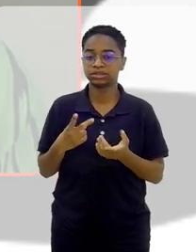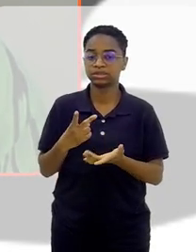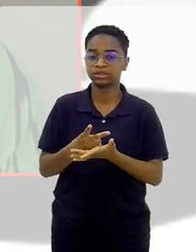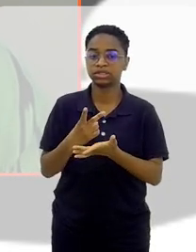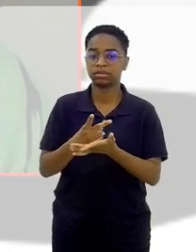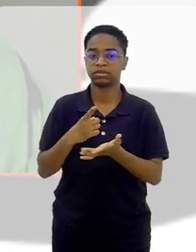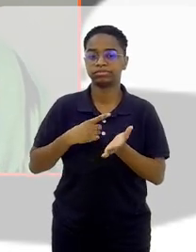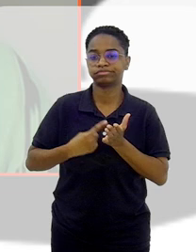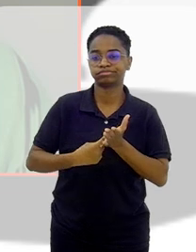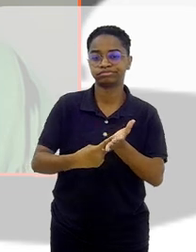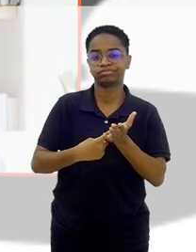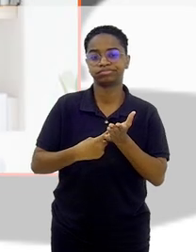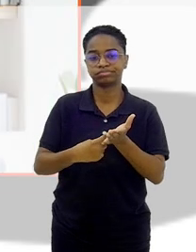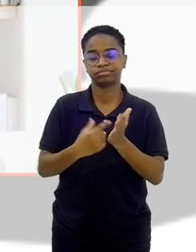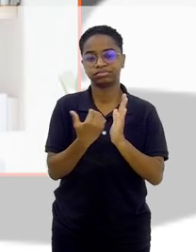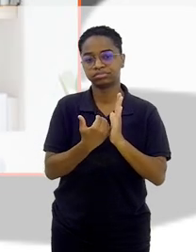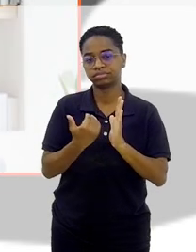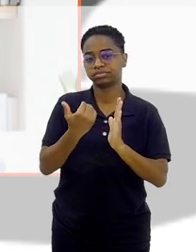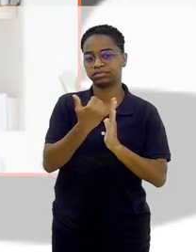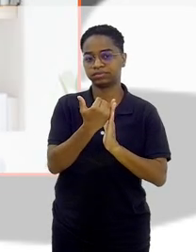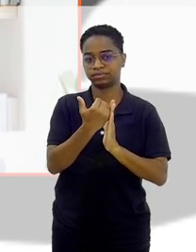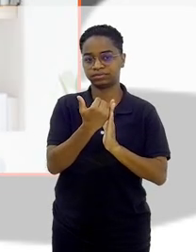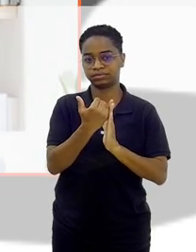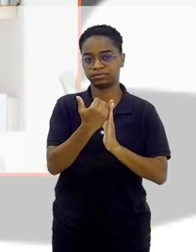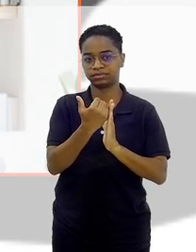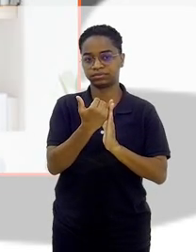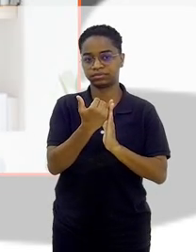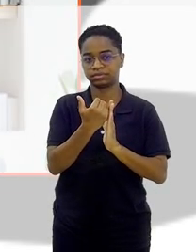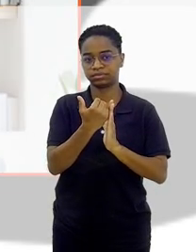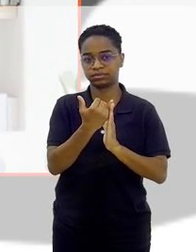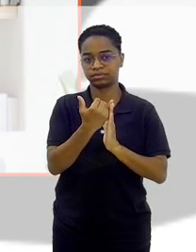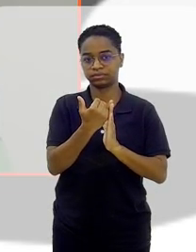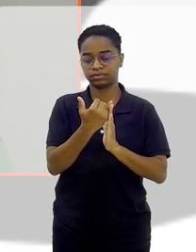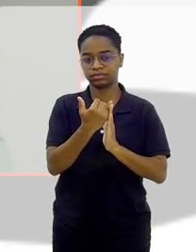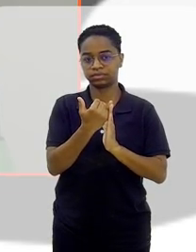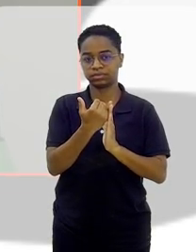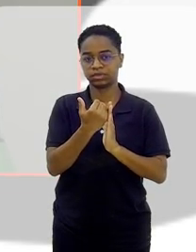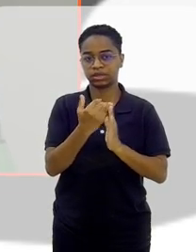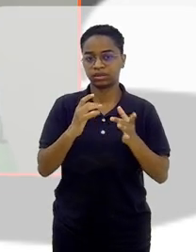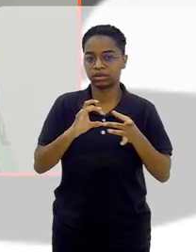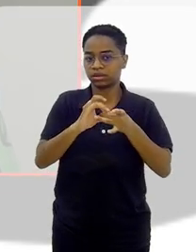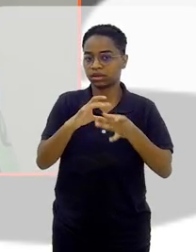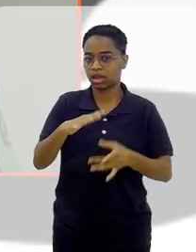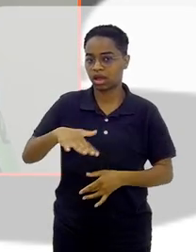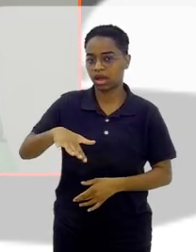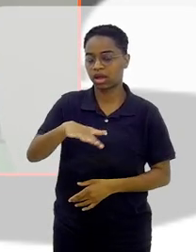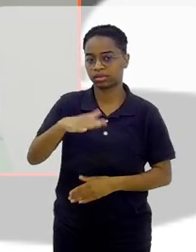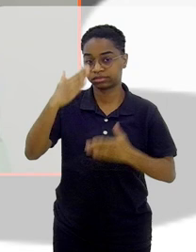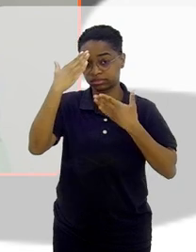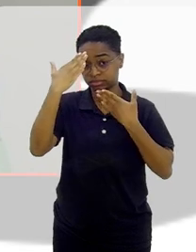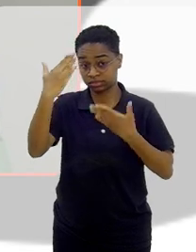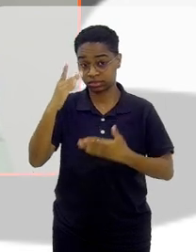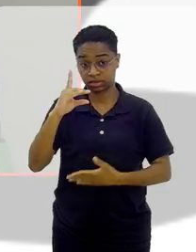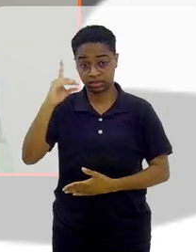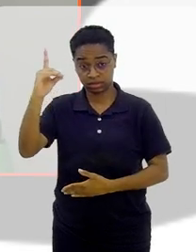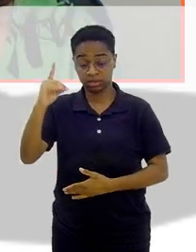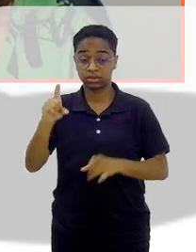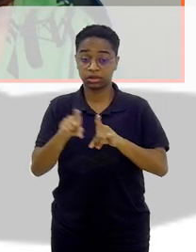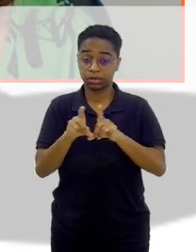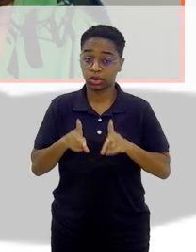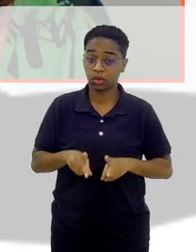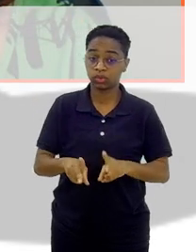mais comprometida com a causa, graças a Deus. Seguindo a trilha, continuam seguindo a trilha.